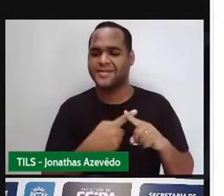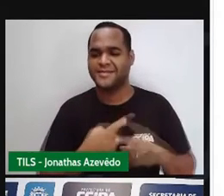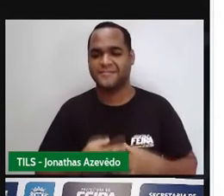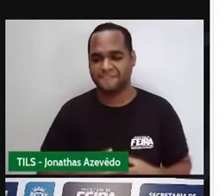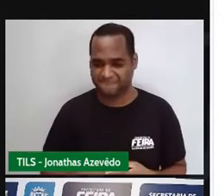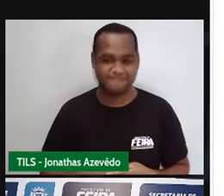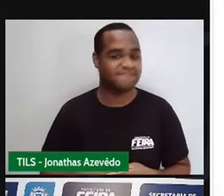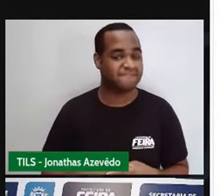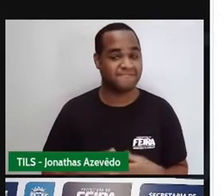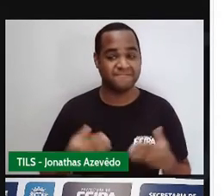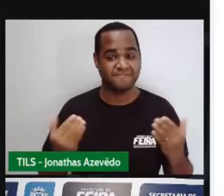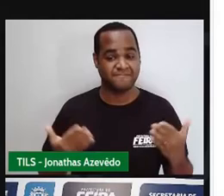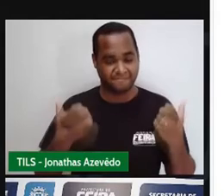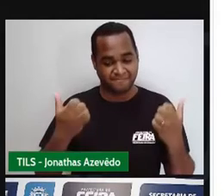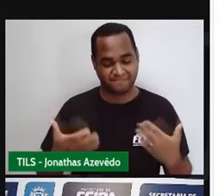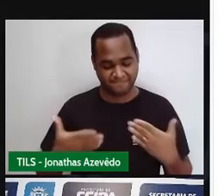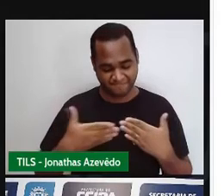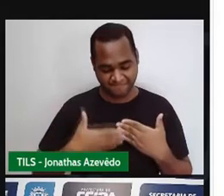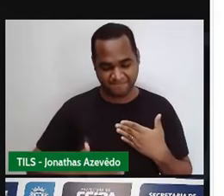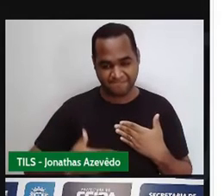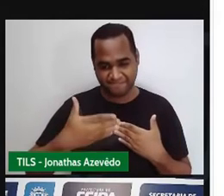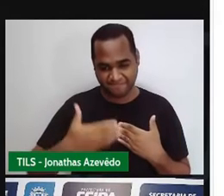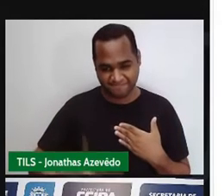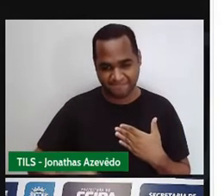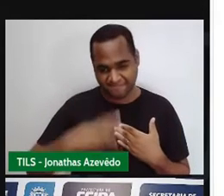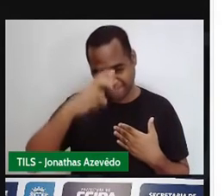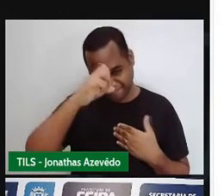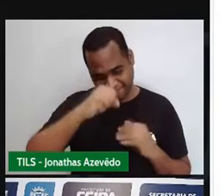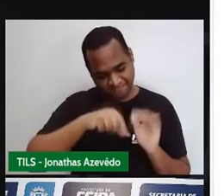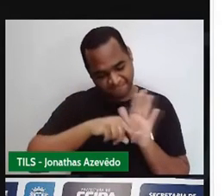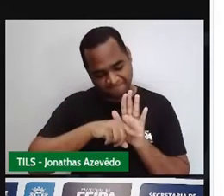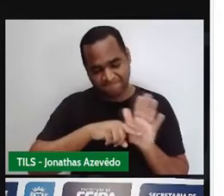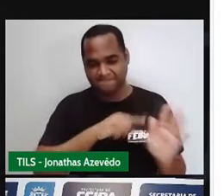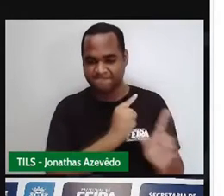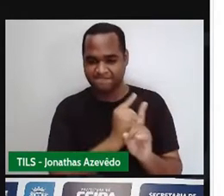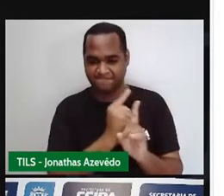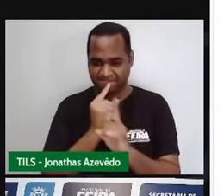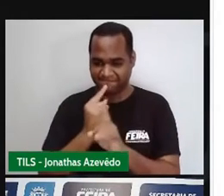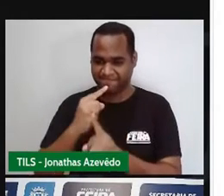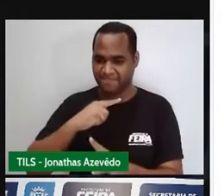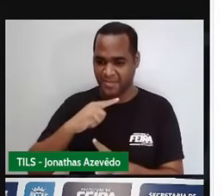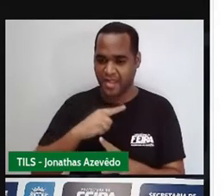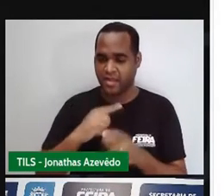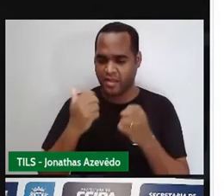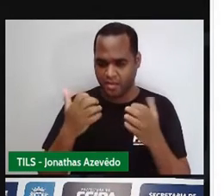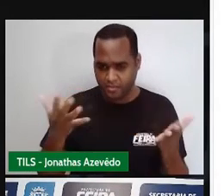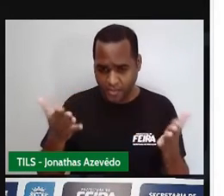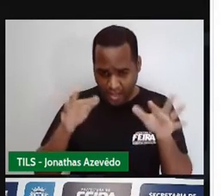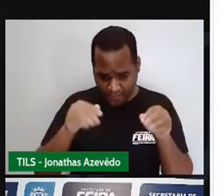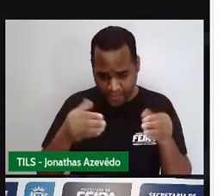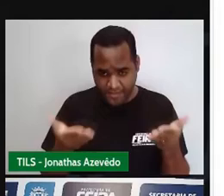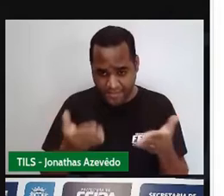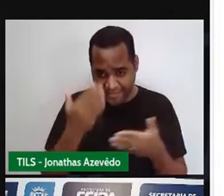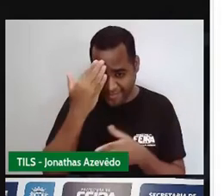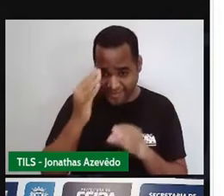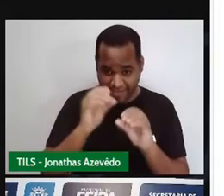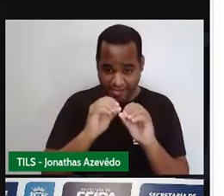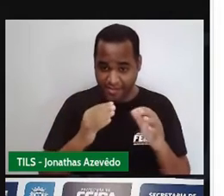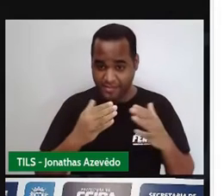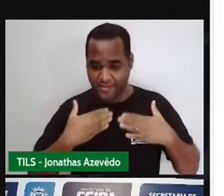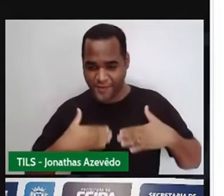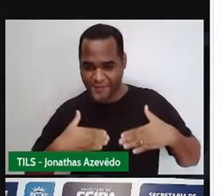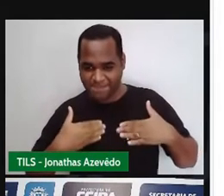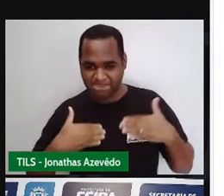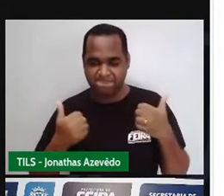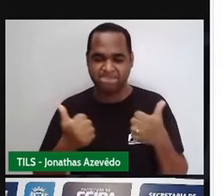Pronto. E é isso que a gente vai investigar, tá bom? Até aqui tudo bem? Até aqui tudo tranquilo?